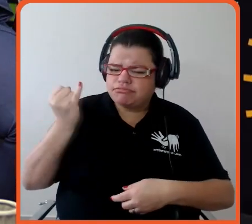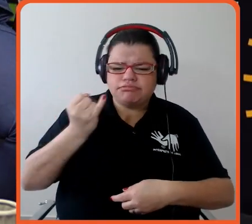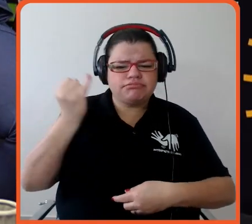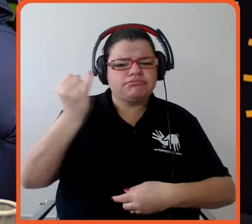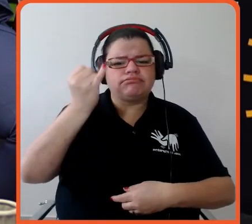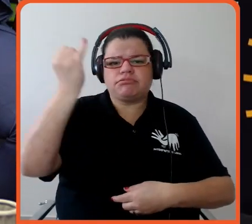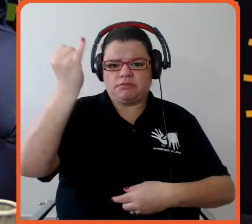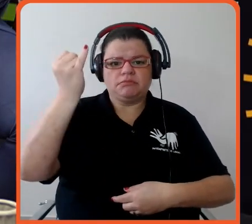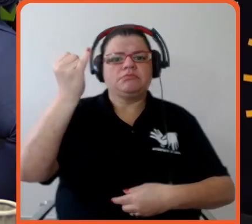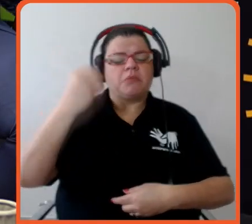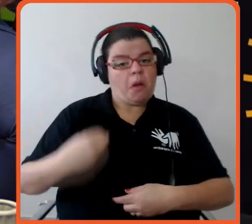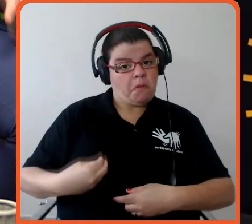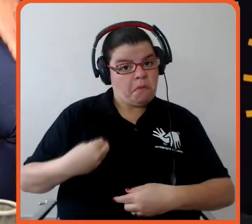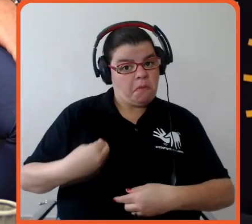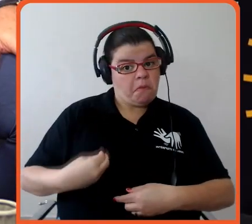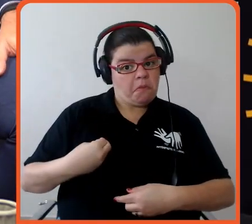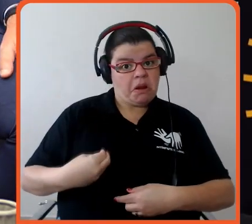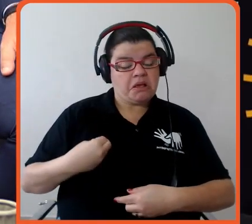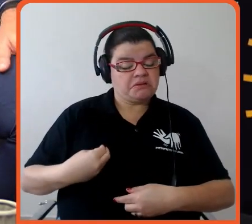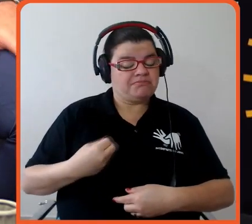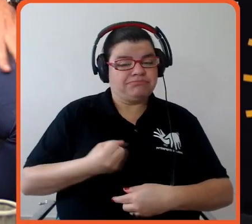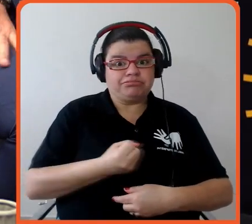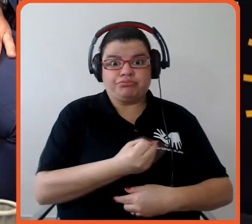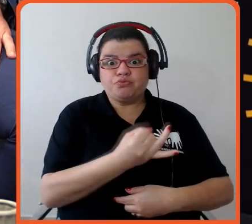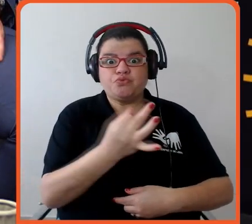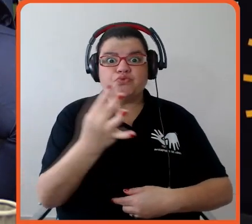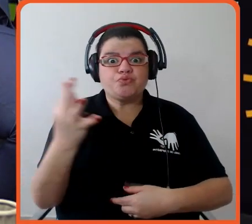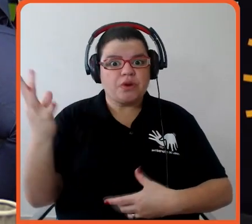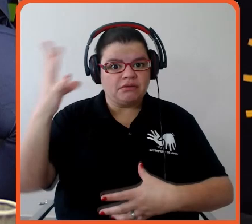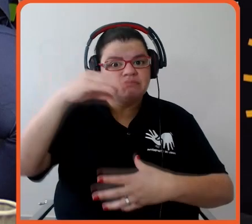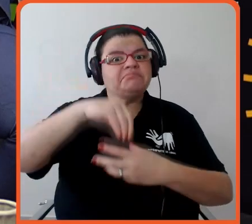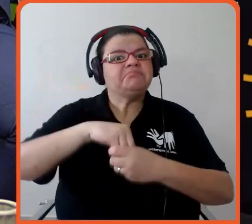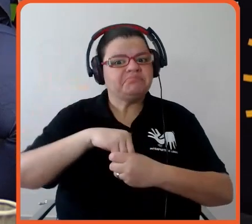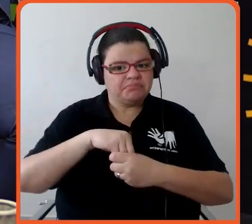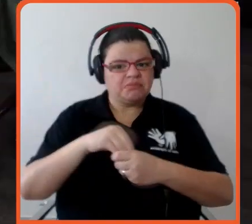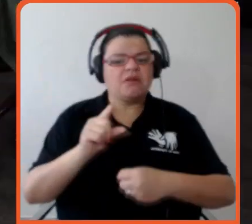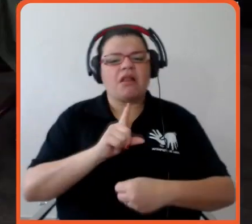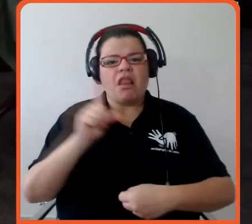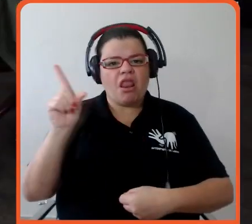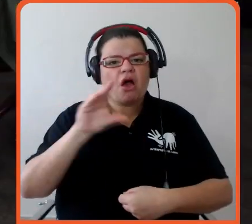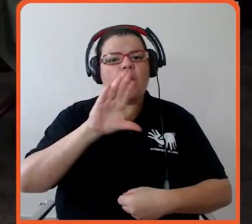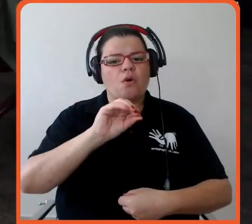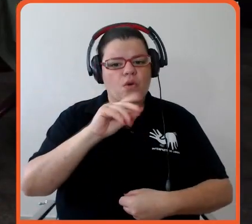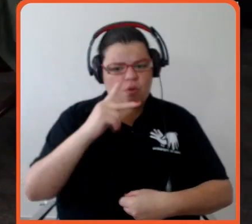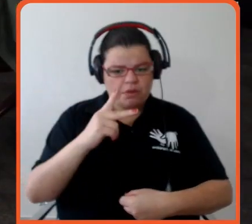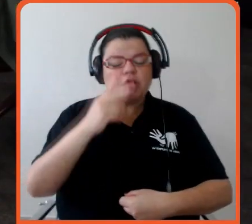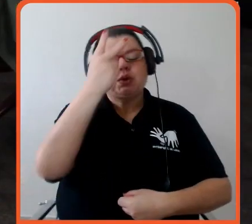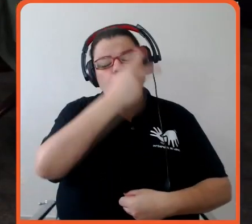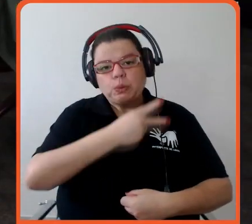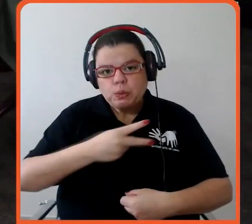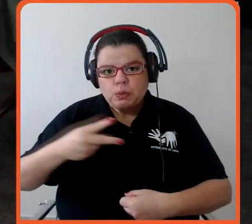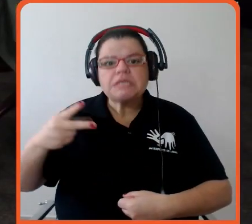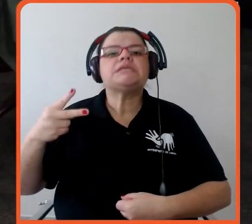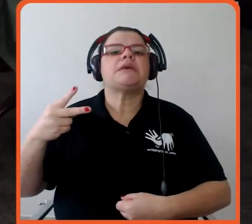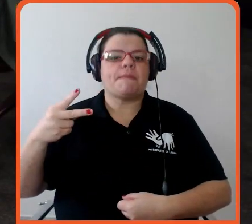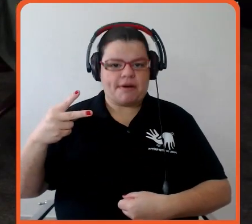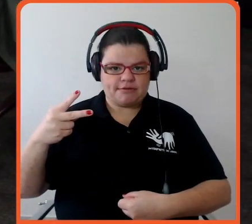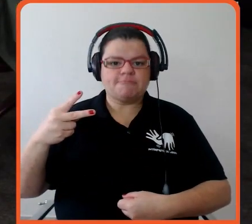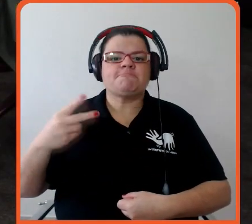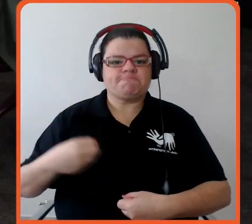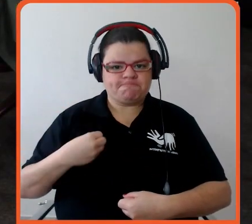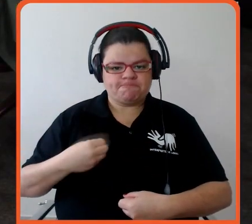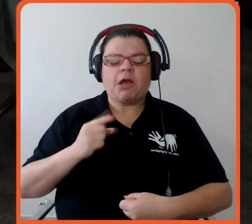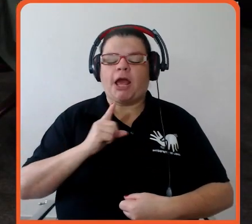isso foi nítido a gente perceber que... Fiquei as duas semanas, né? Fiquei as duas semanas, né? O início se